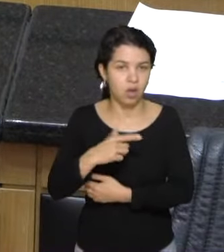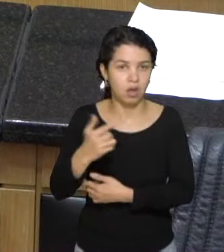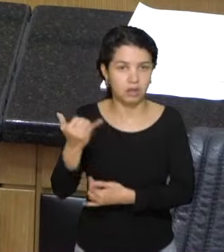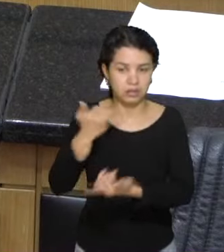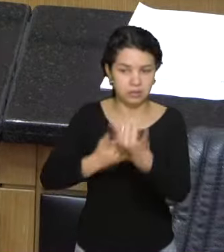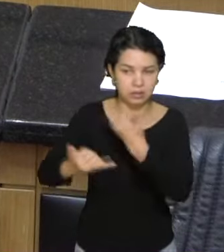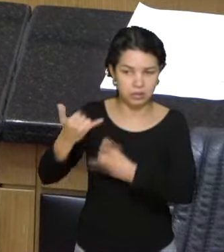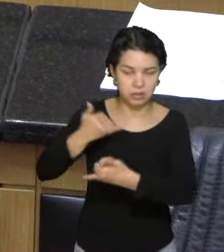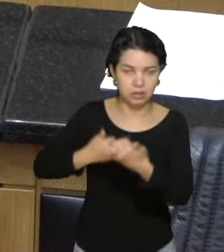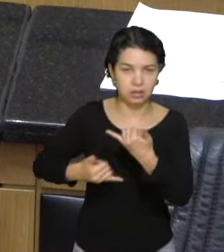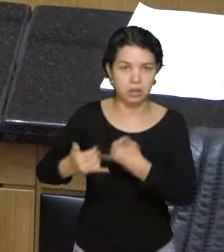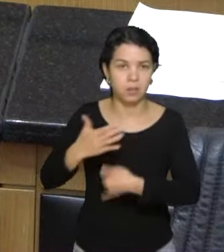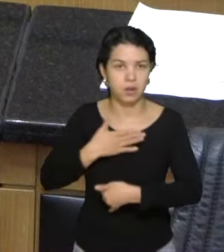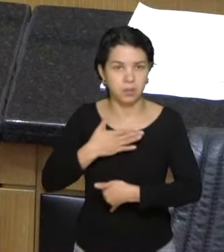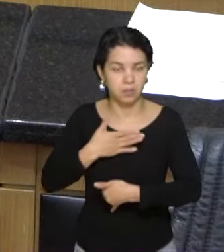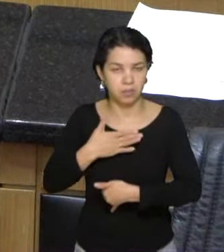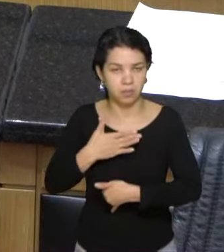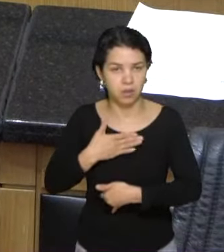encaminhamentos,